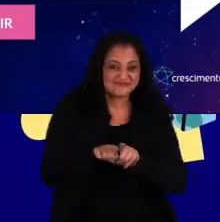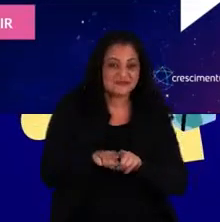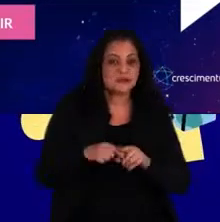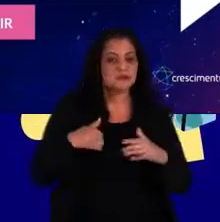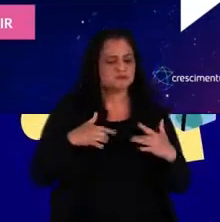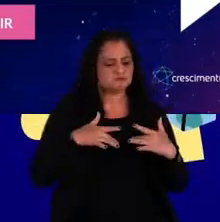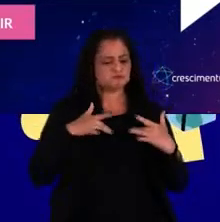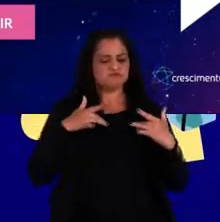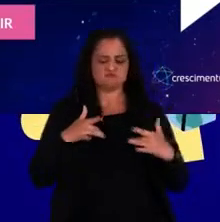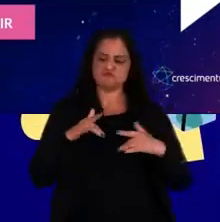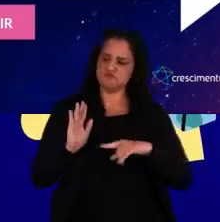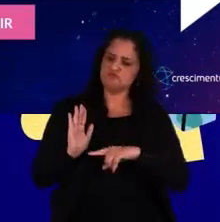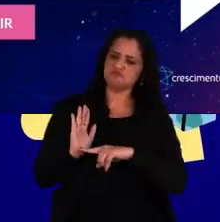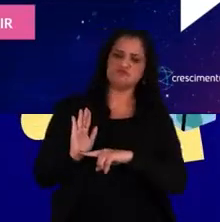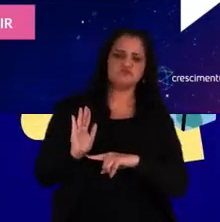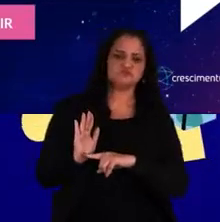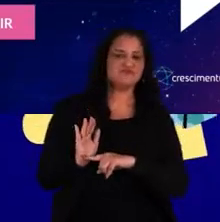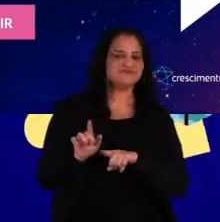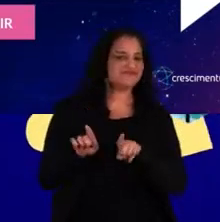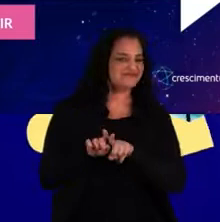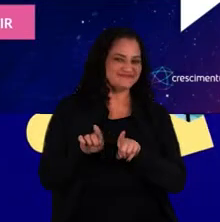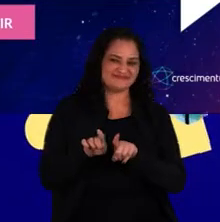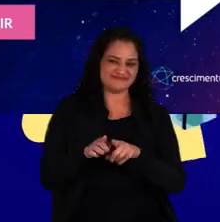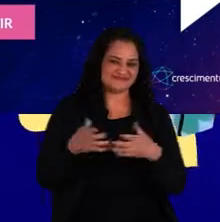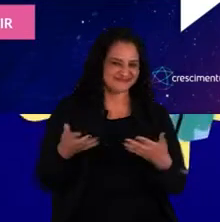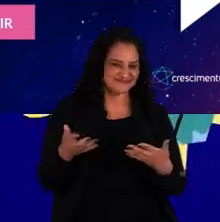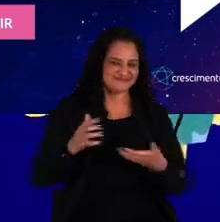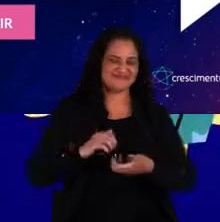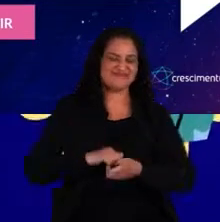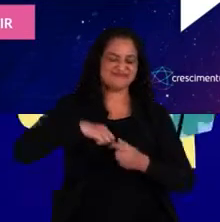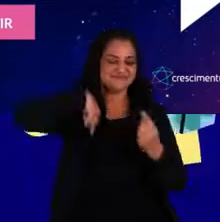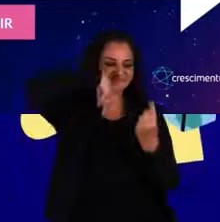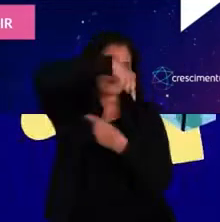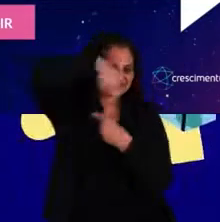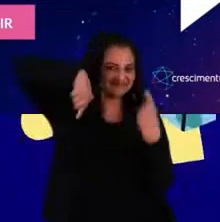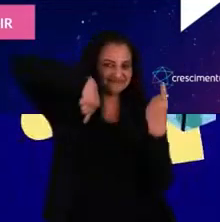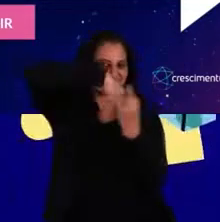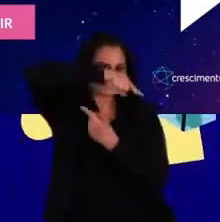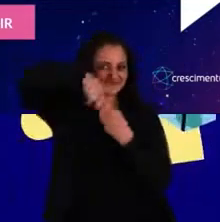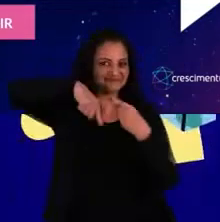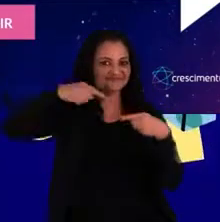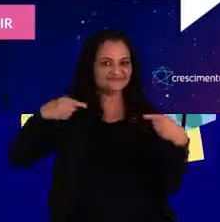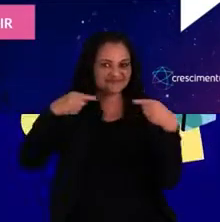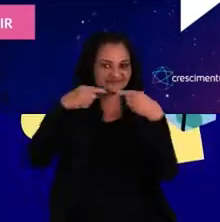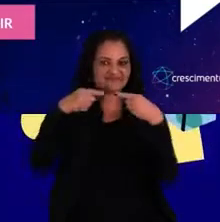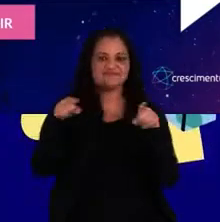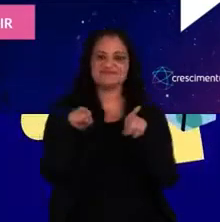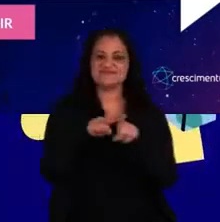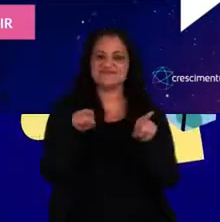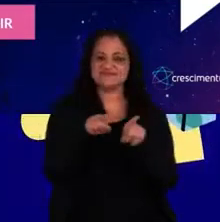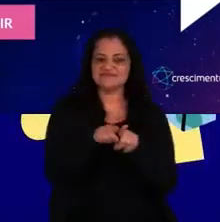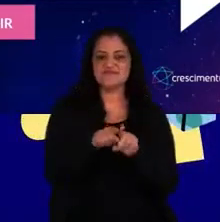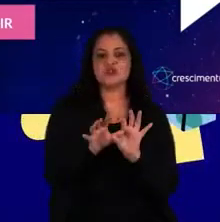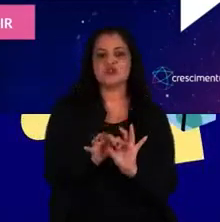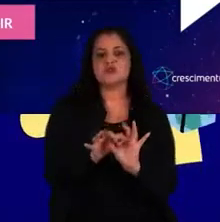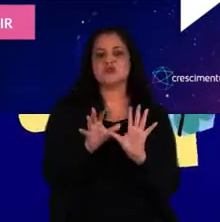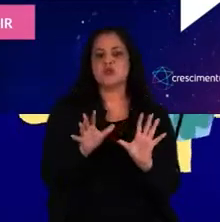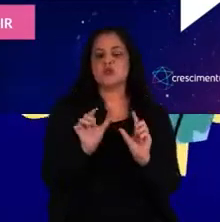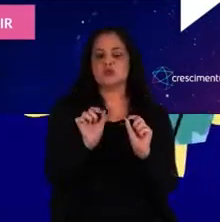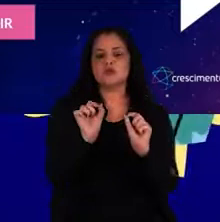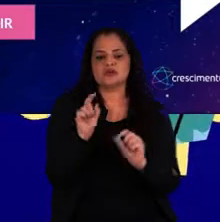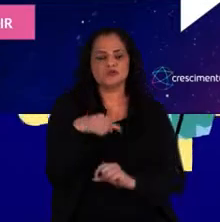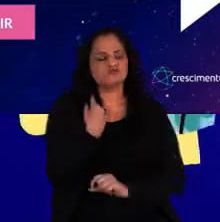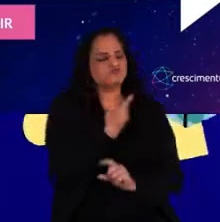forma que eu me coloco disponível para ajudar o outro. Isso envolve também estarmos mais